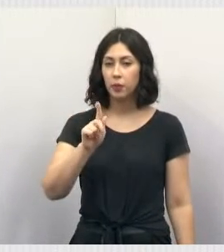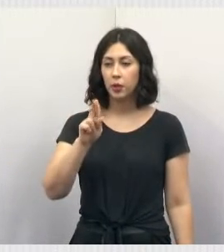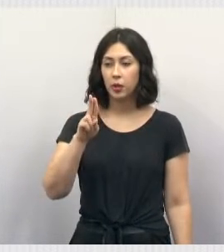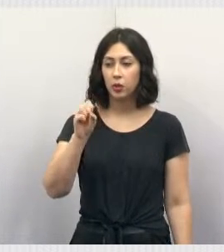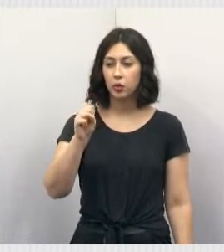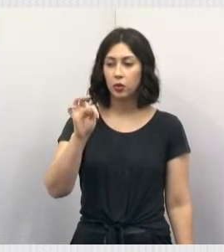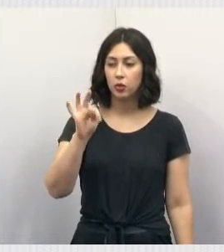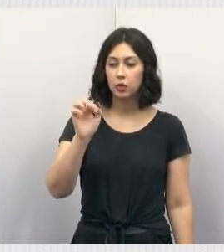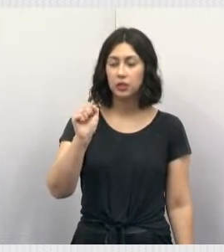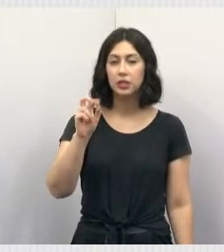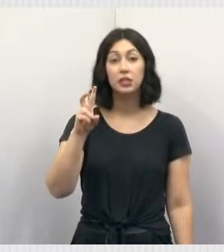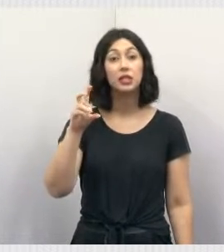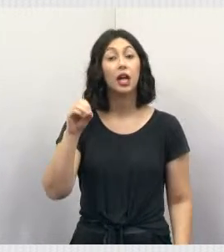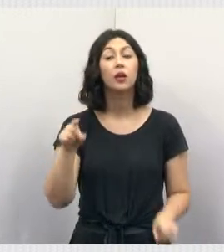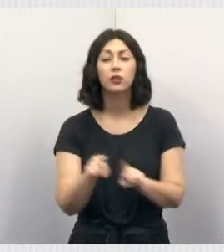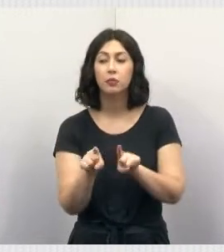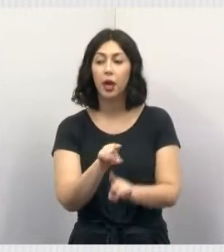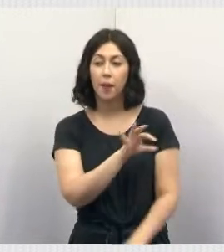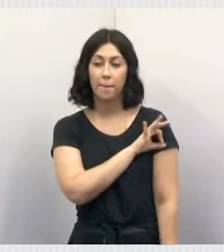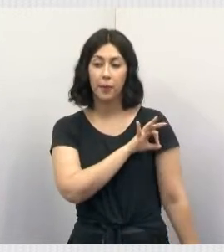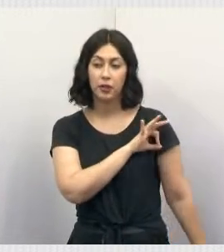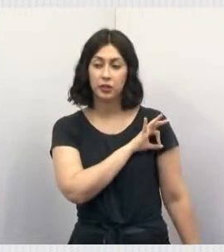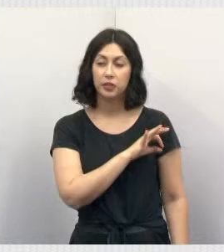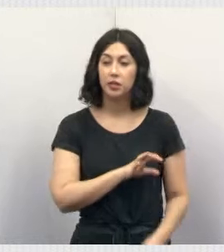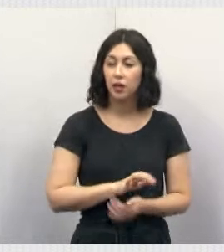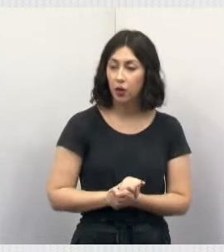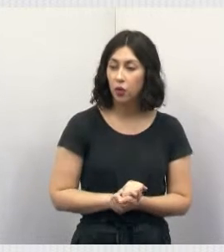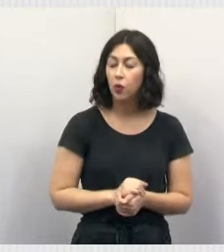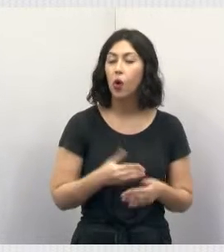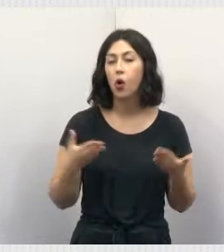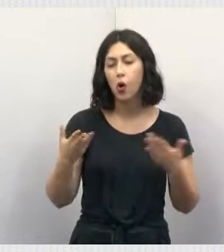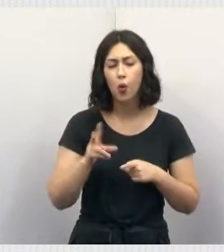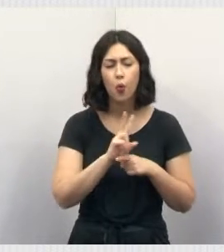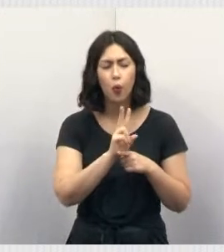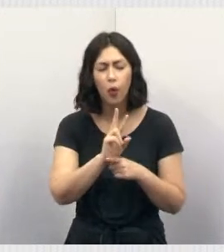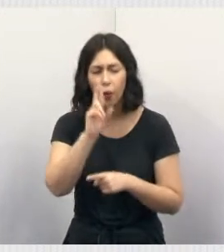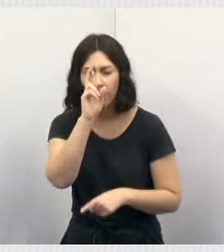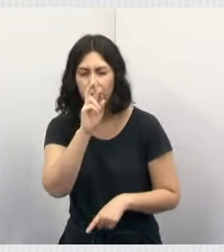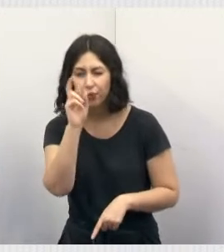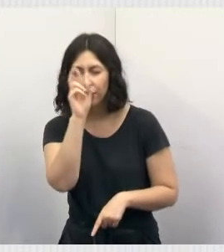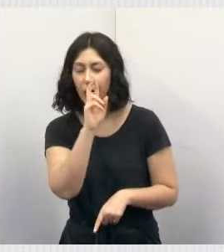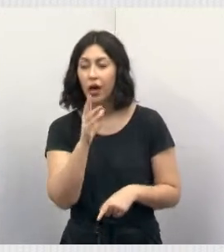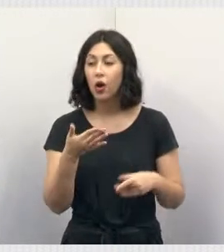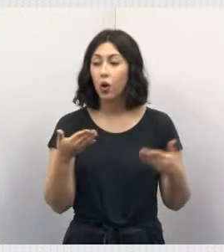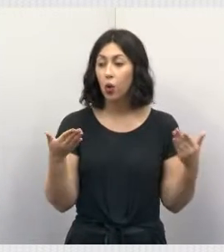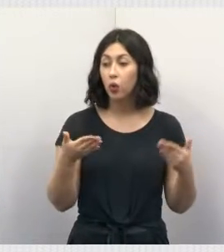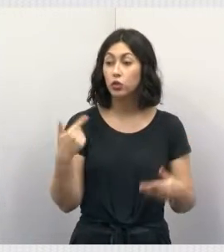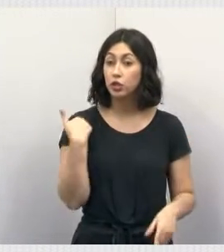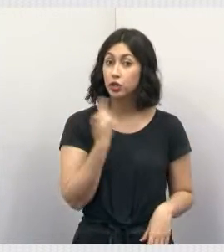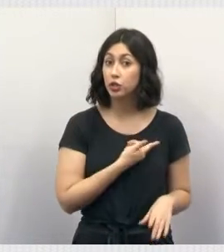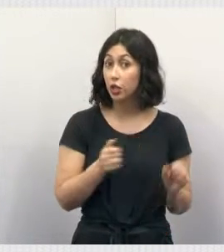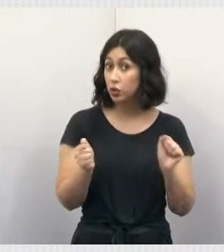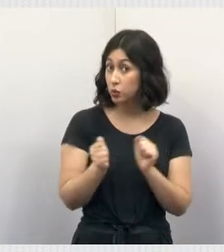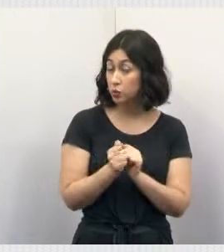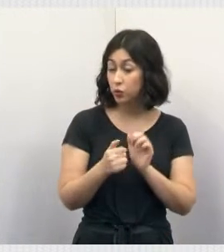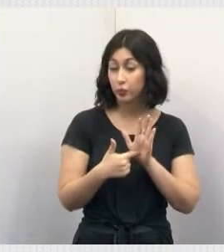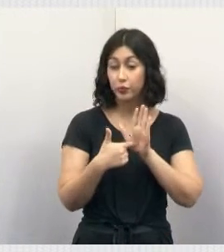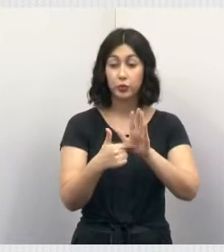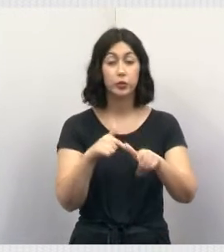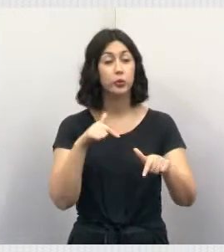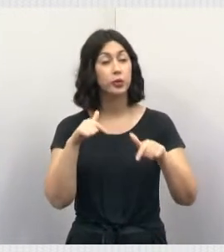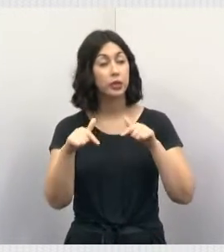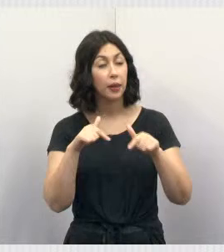e os GCMs aqui, que vão estar averiguando eles de maus-tratos. Hoje nós estamos acompanhando para mostrar o trabalho deles.